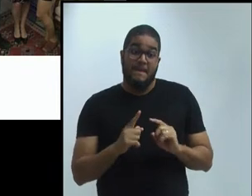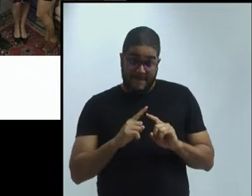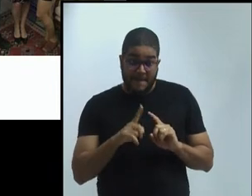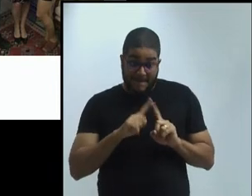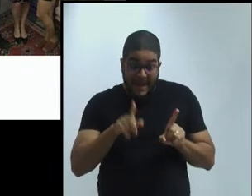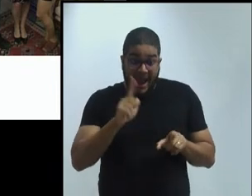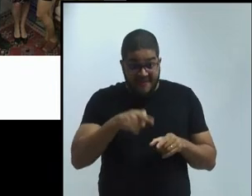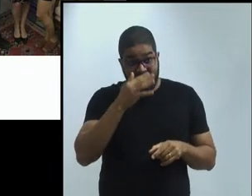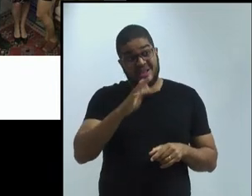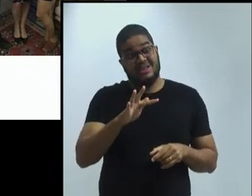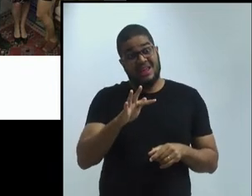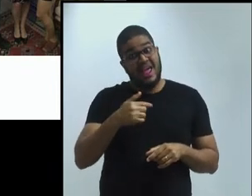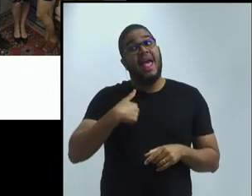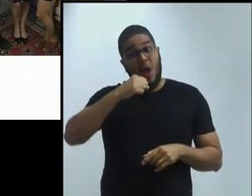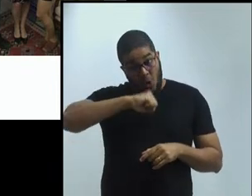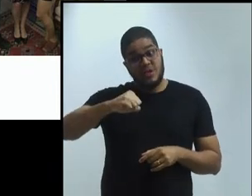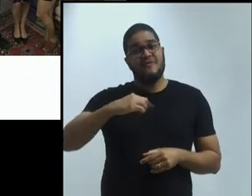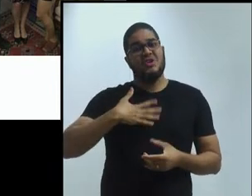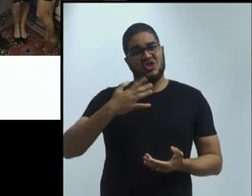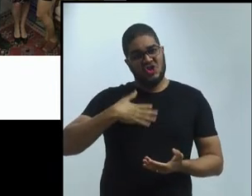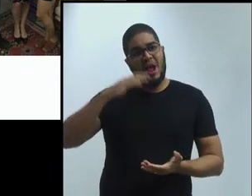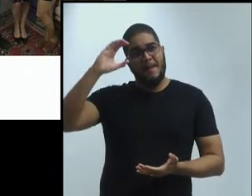defendi a minha tese em francês.